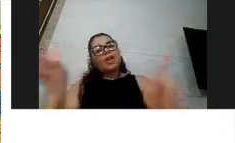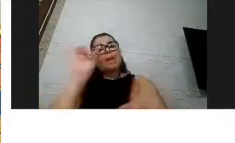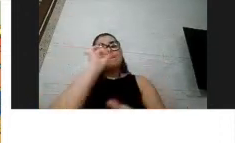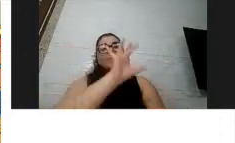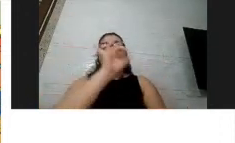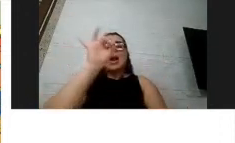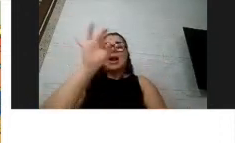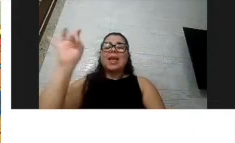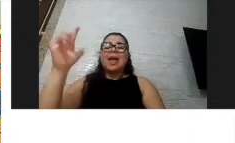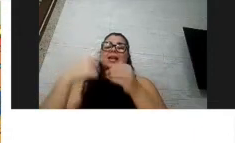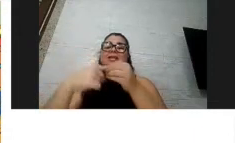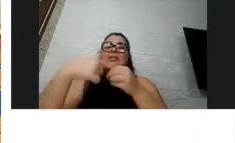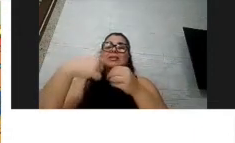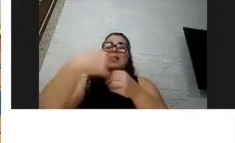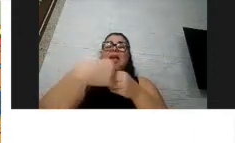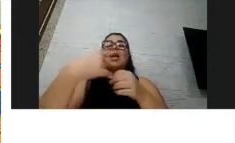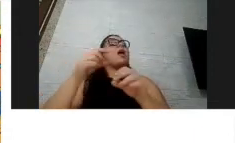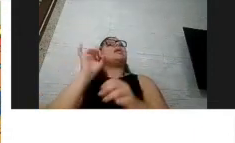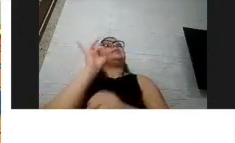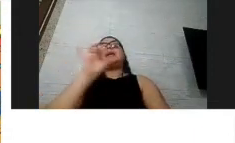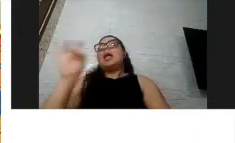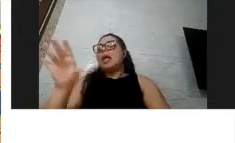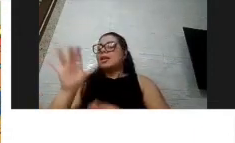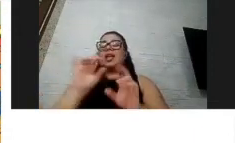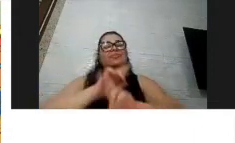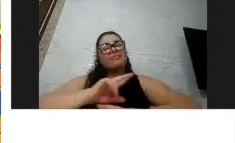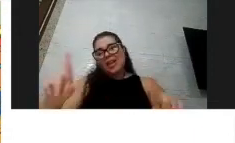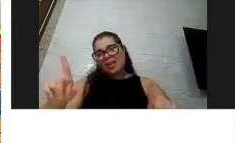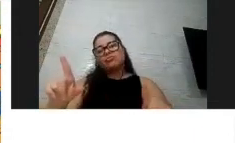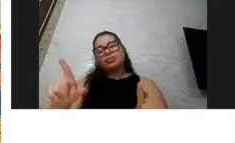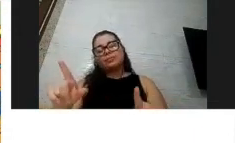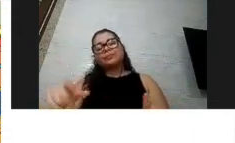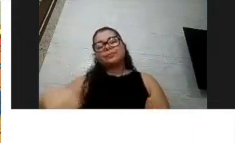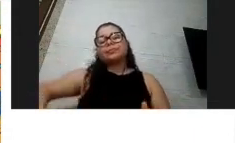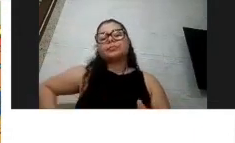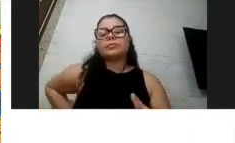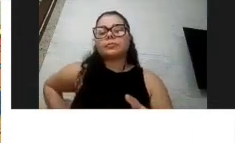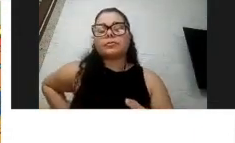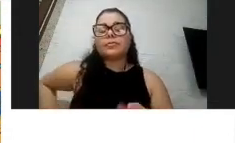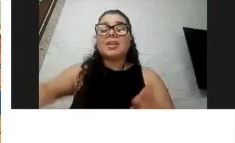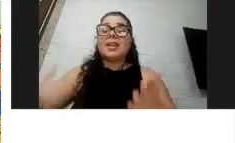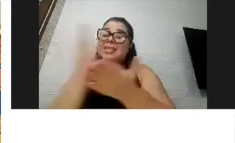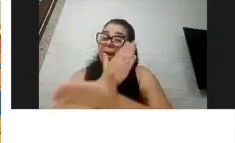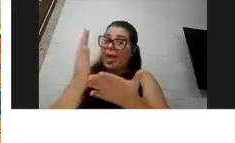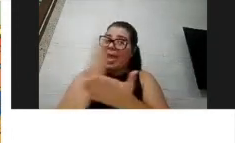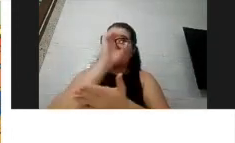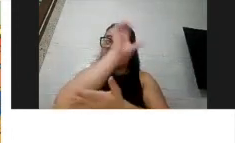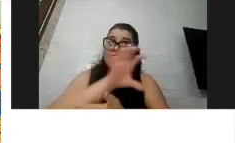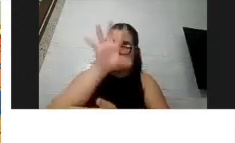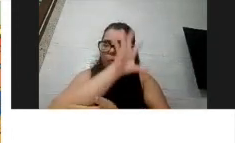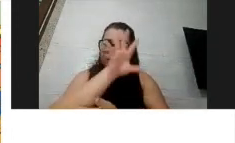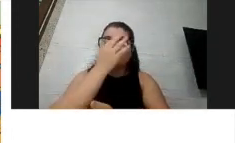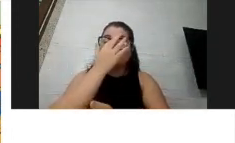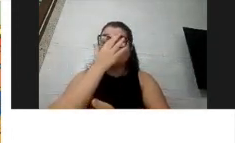programações de retomada são muito individualizadas dependendo da região, né. Outra